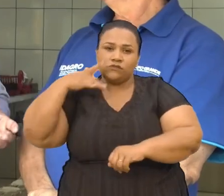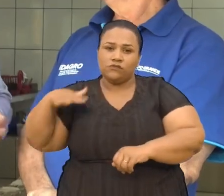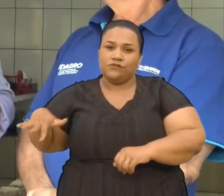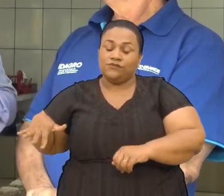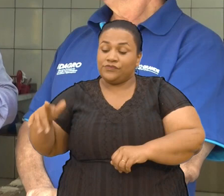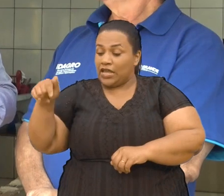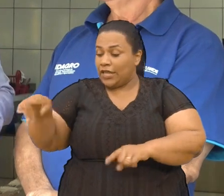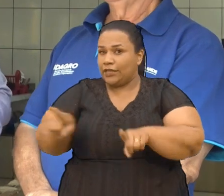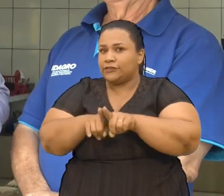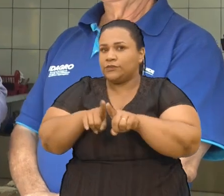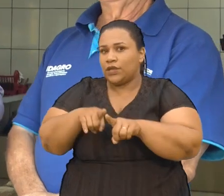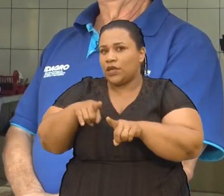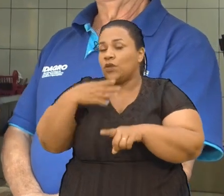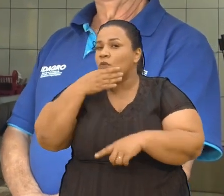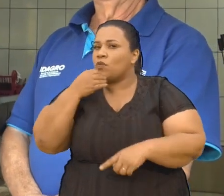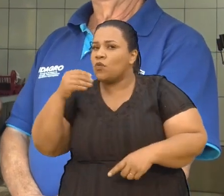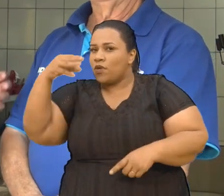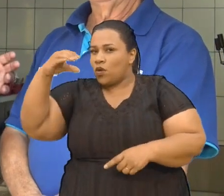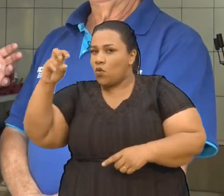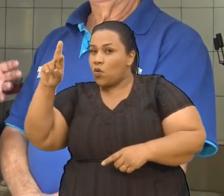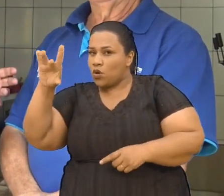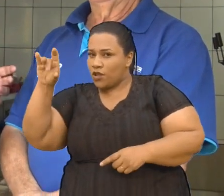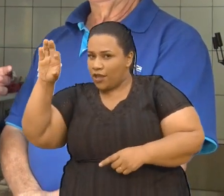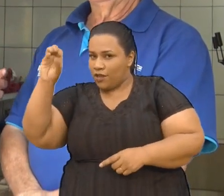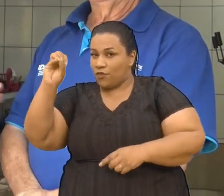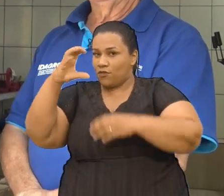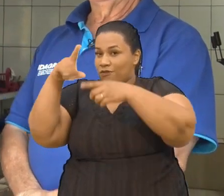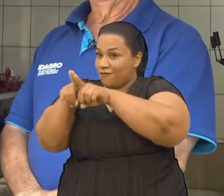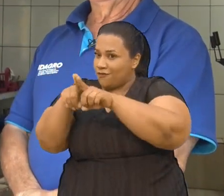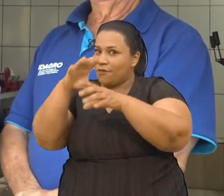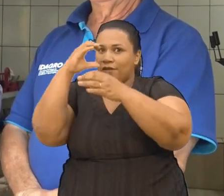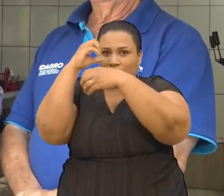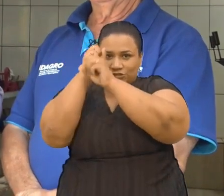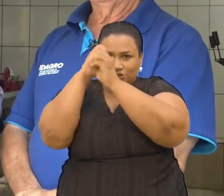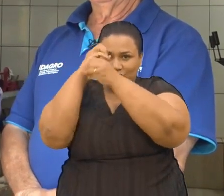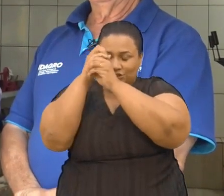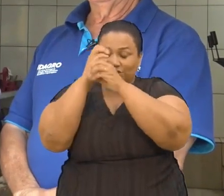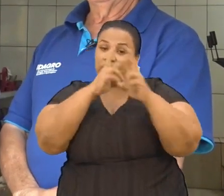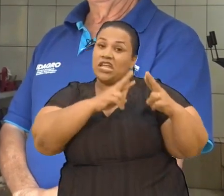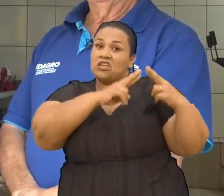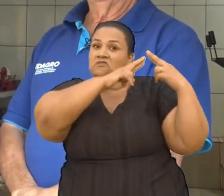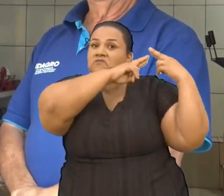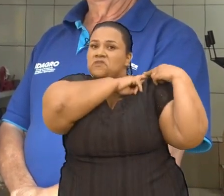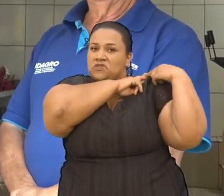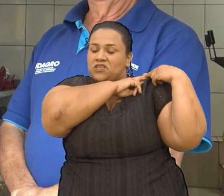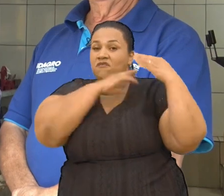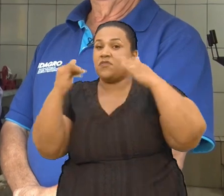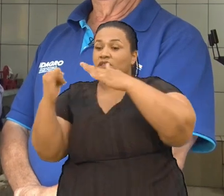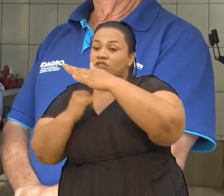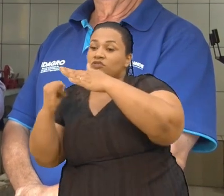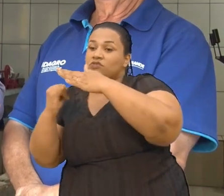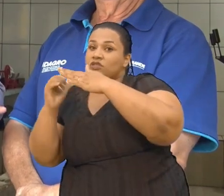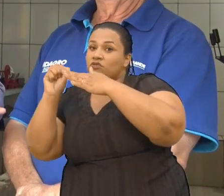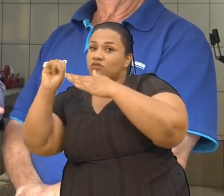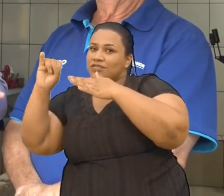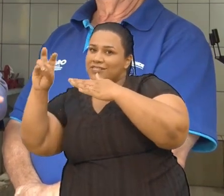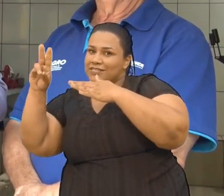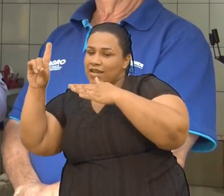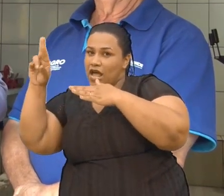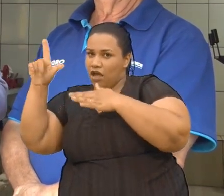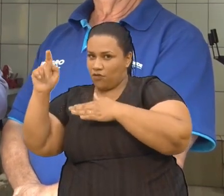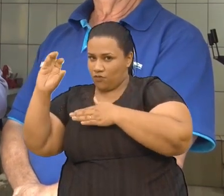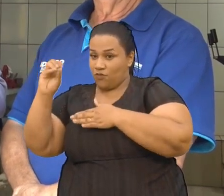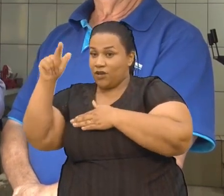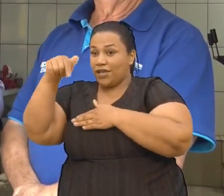ao meu lado Seu Cordeiro Que também É engenheiro E responsável Pelo polo Do CIDAGRO Aqui no